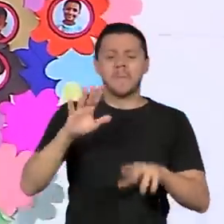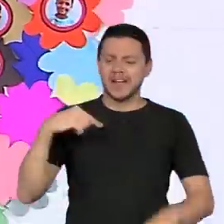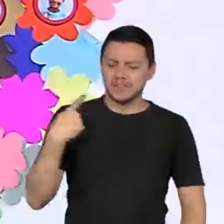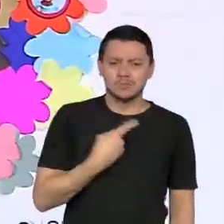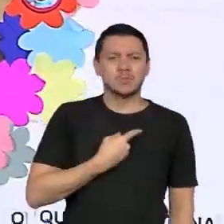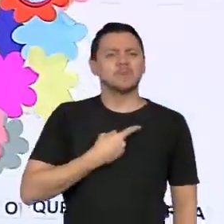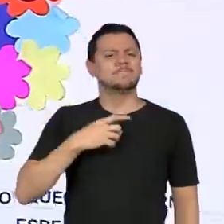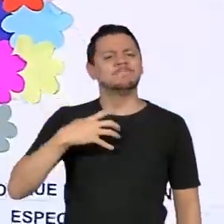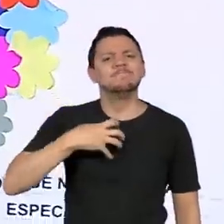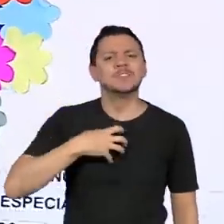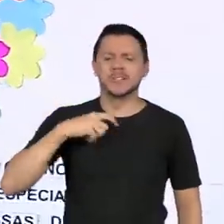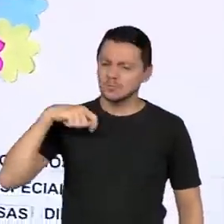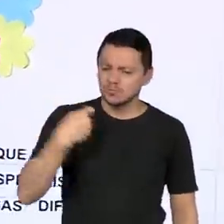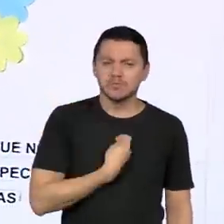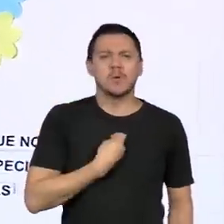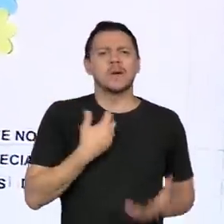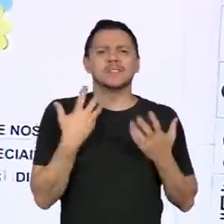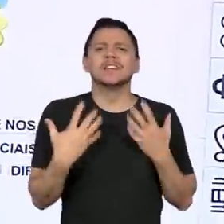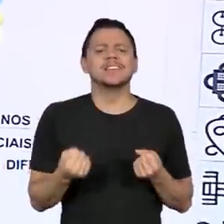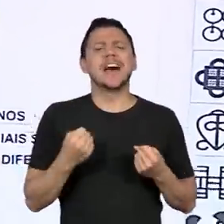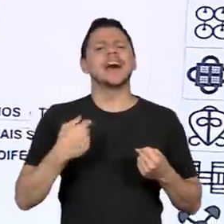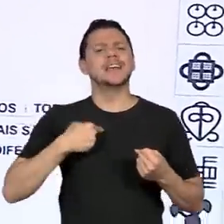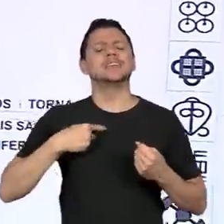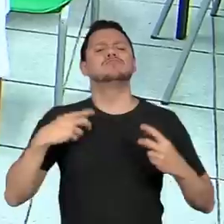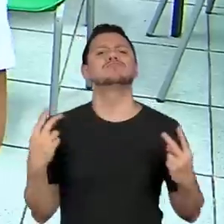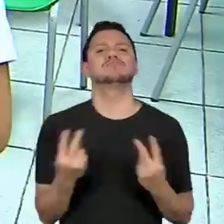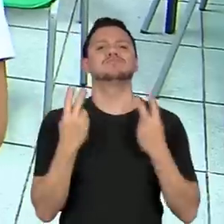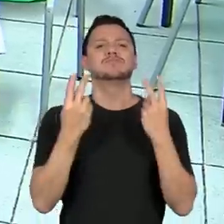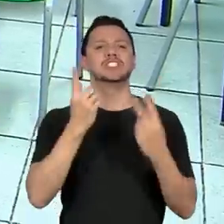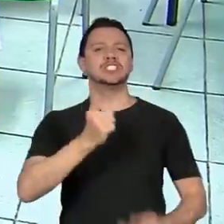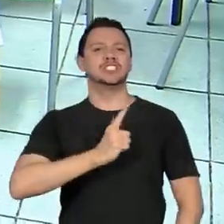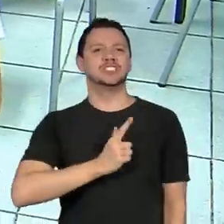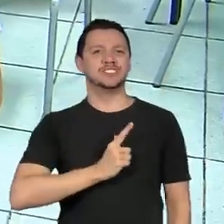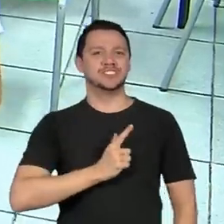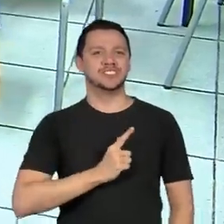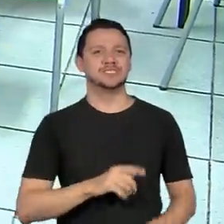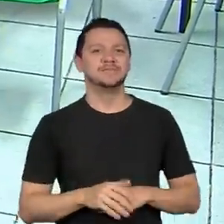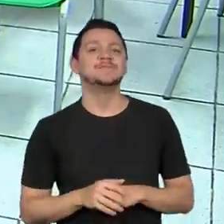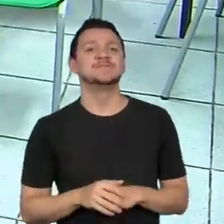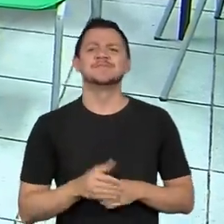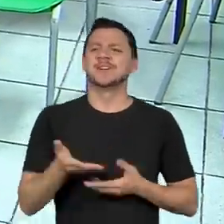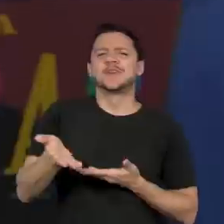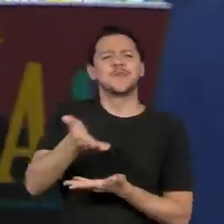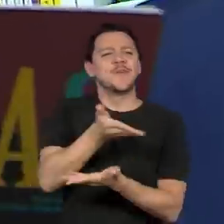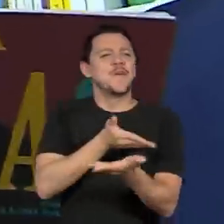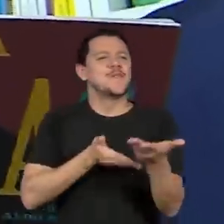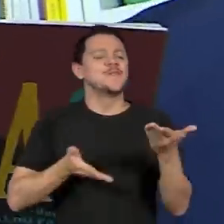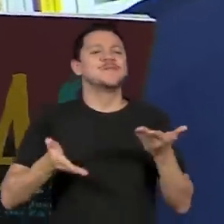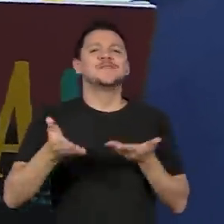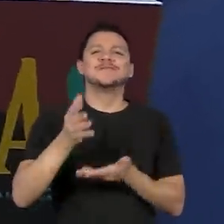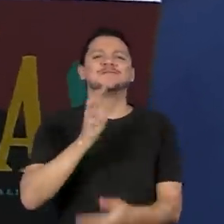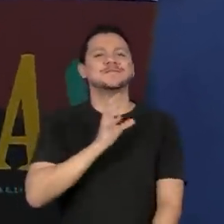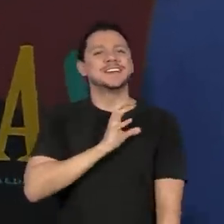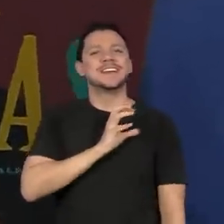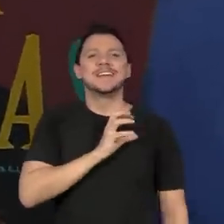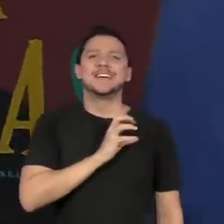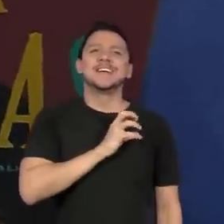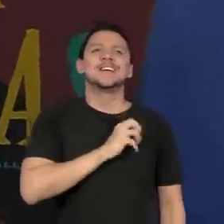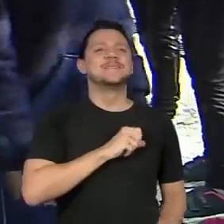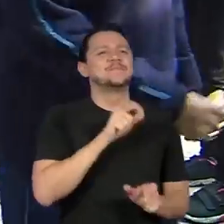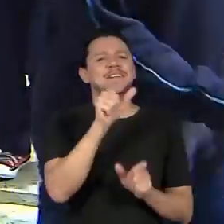Sim! Vamos nos acercar! Vamos viver e amar! Superar a nossa